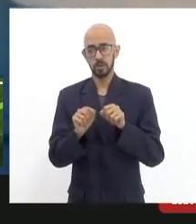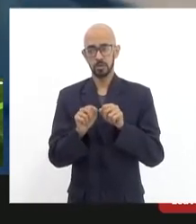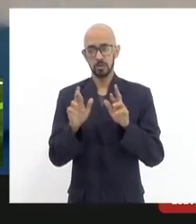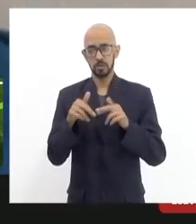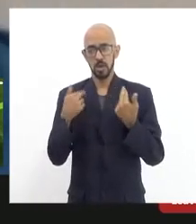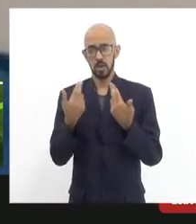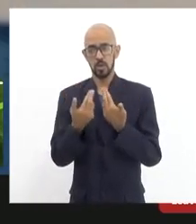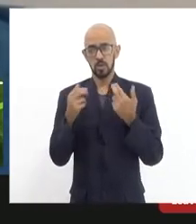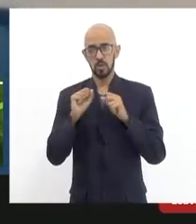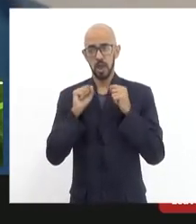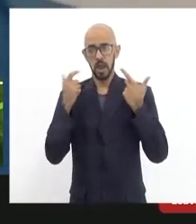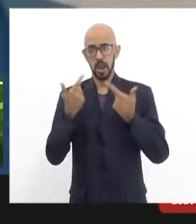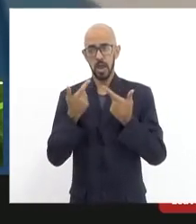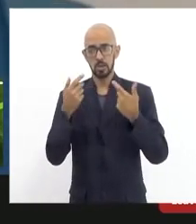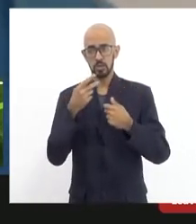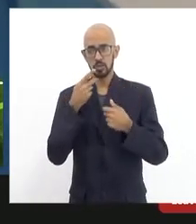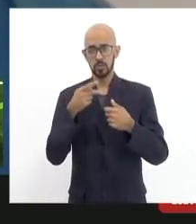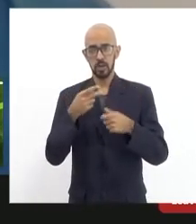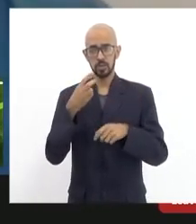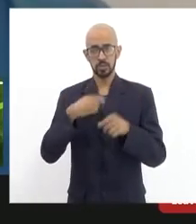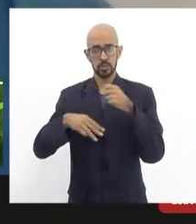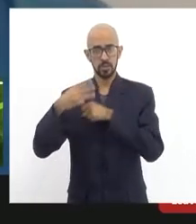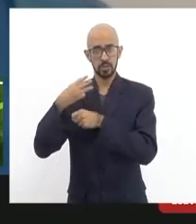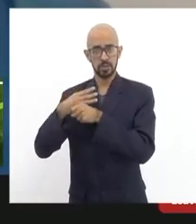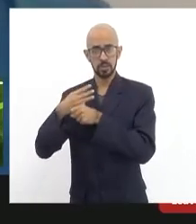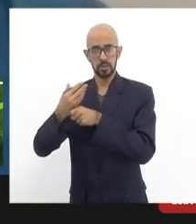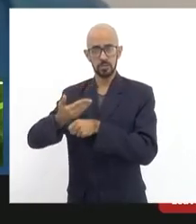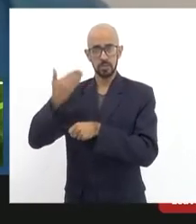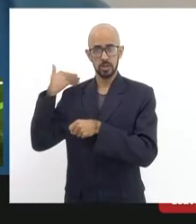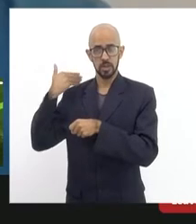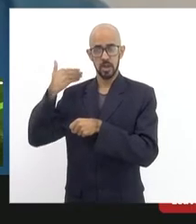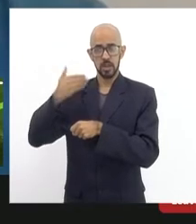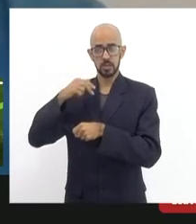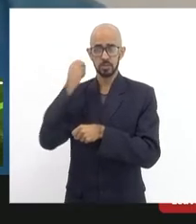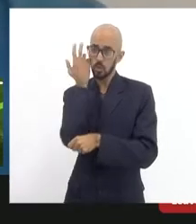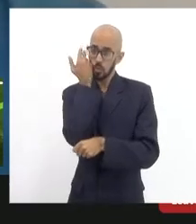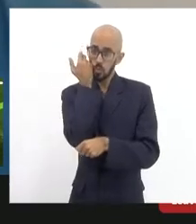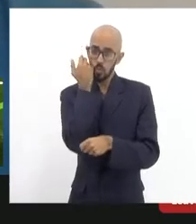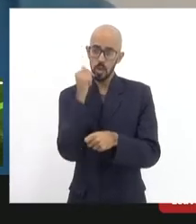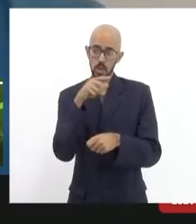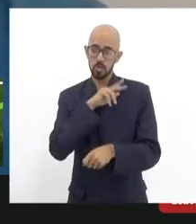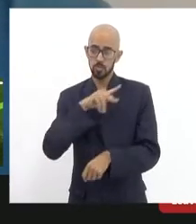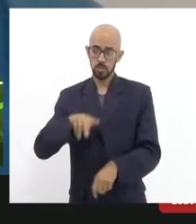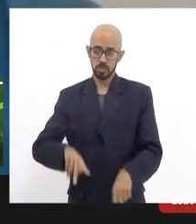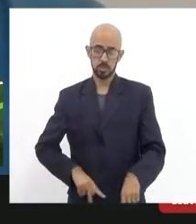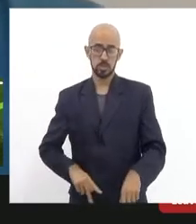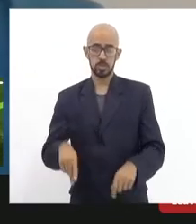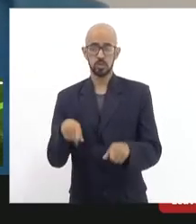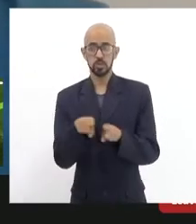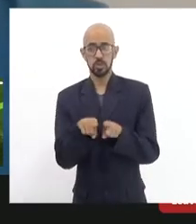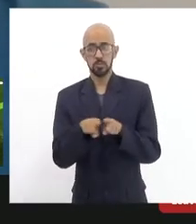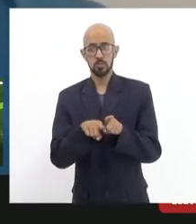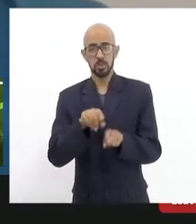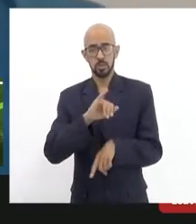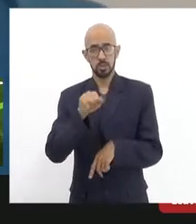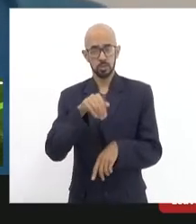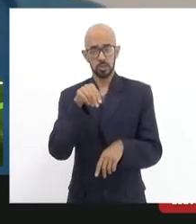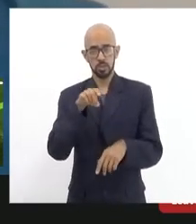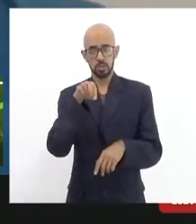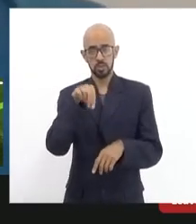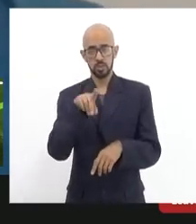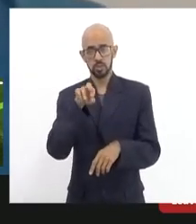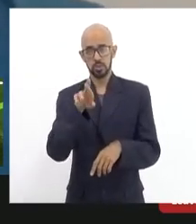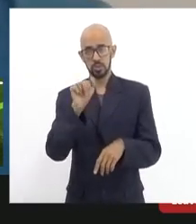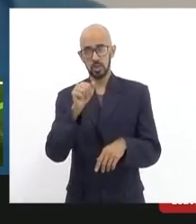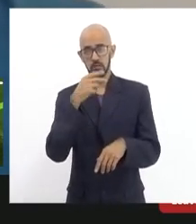Alerja três anos atrás presidida pelo deputado Eliomar Coelho e na linha também do que a deputada Jandira Feghali acabou de falar e eu